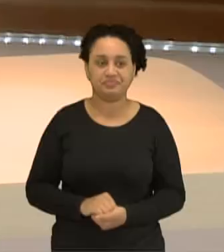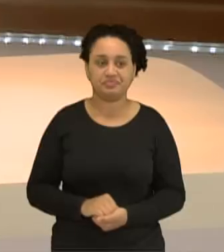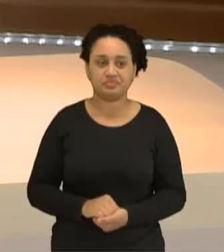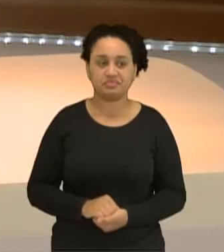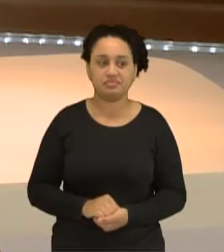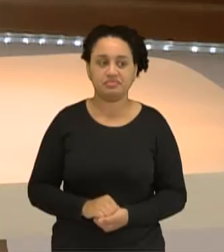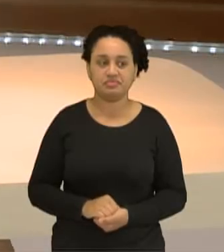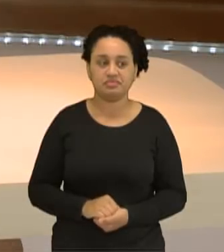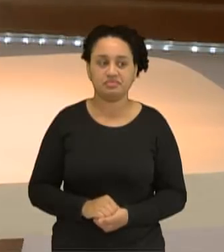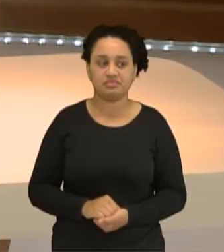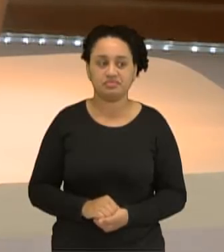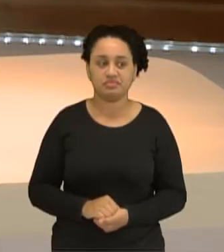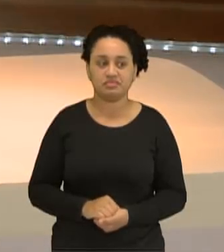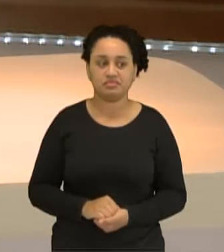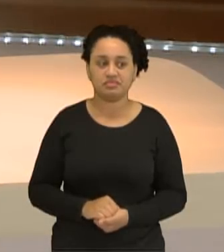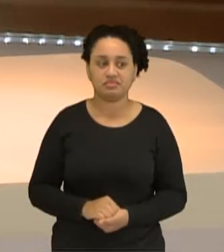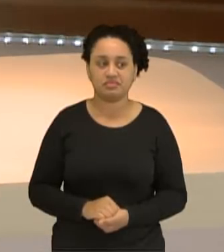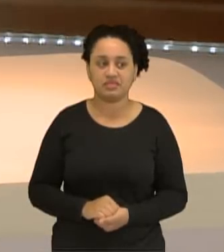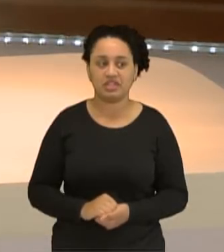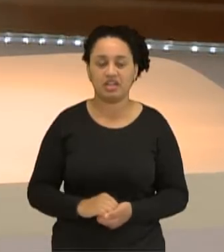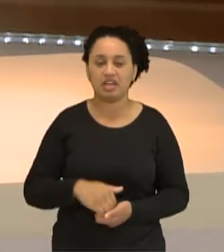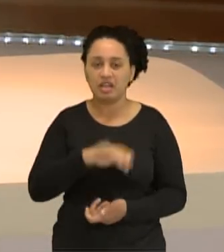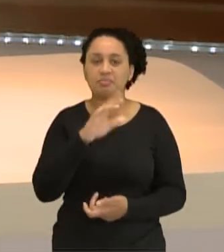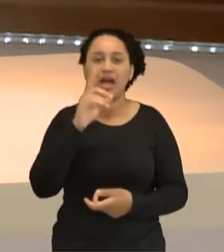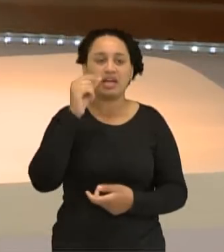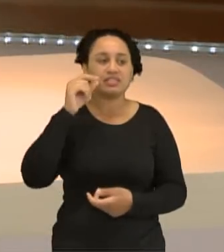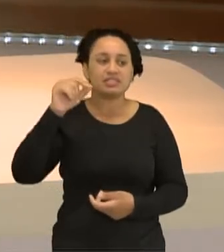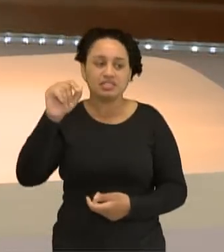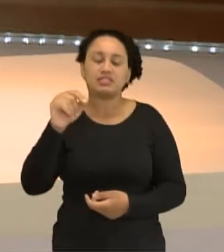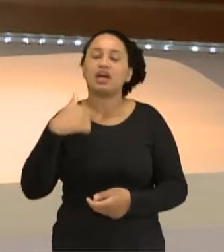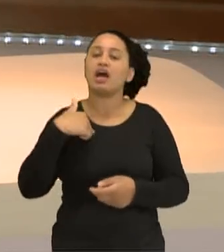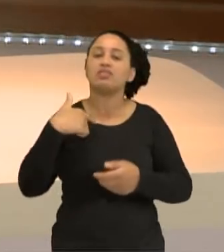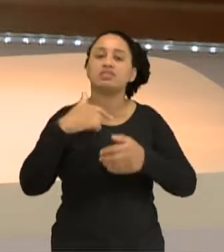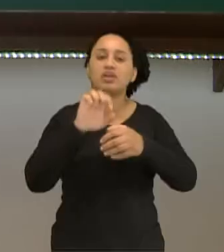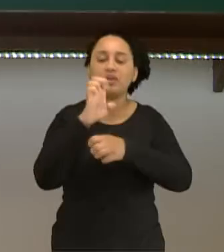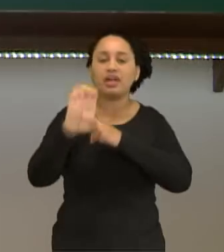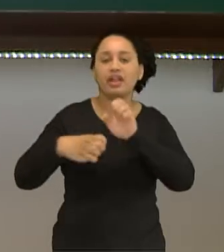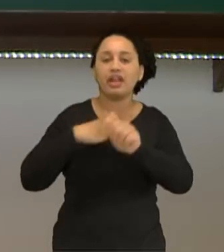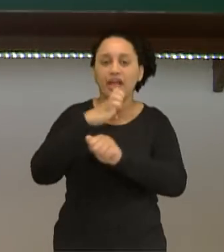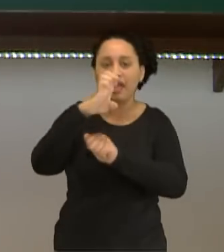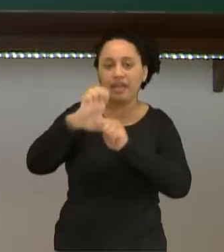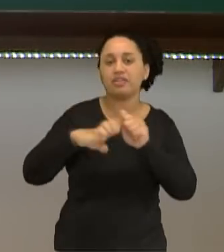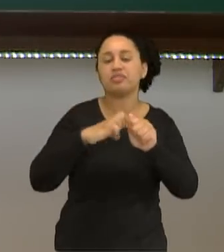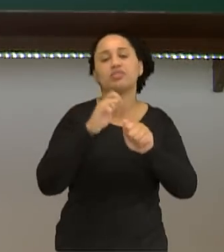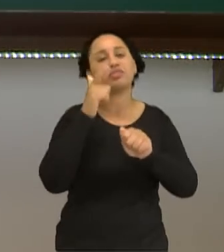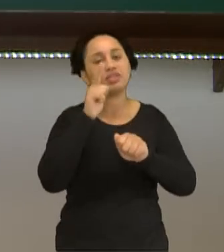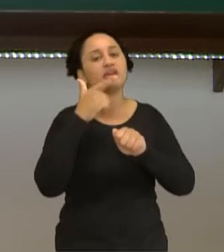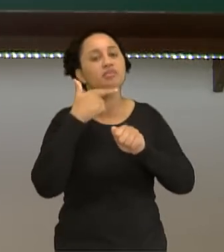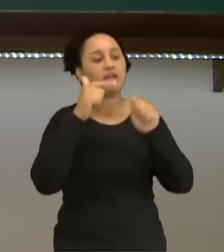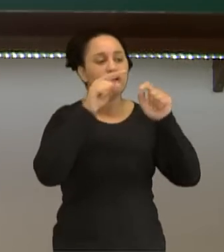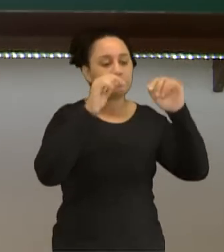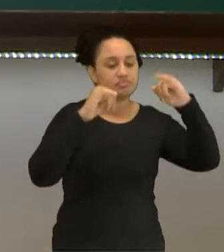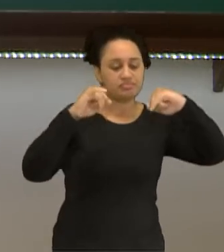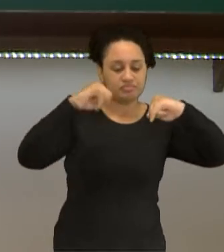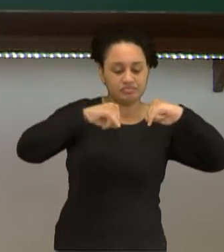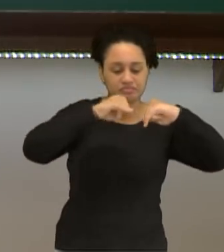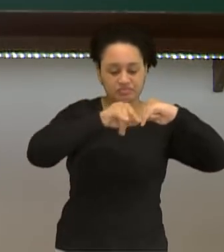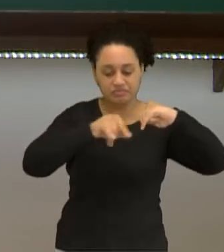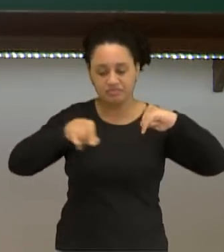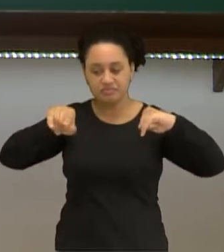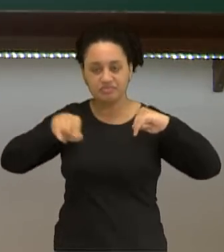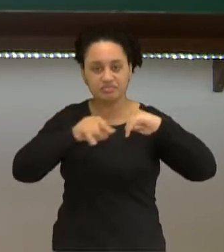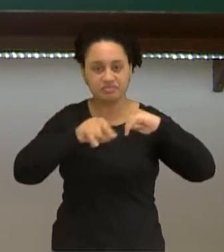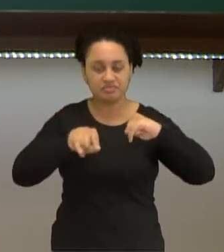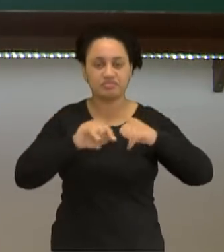eu coloco, maior é a capacidade do fluxo de elétrons entre um pólo e o outro. Tá bom? Então, substância